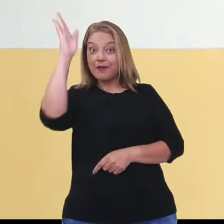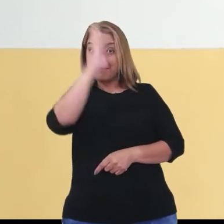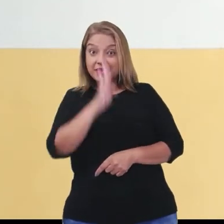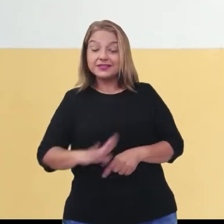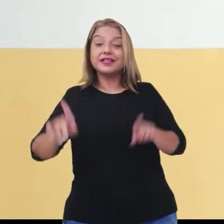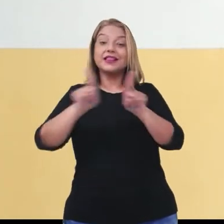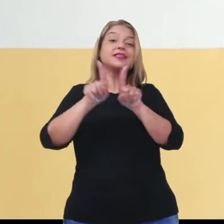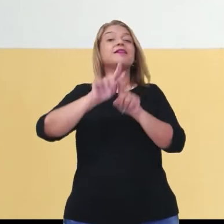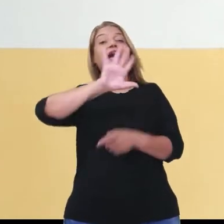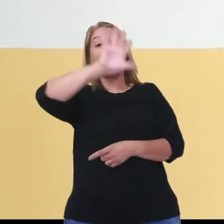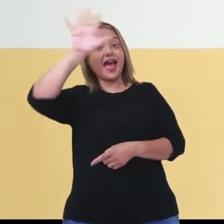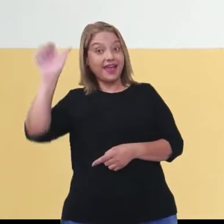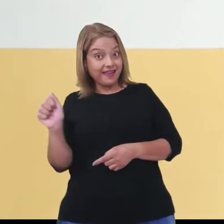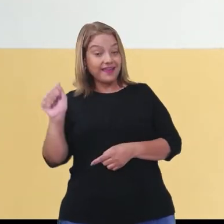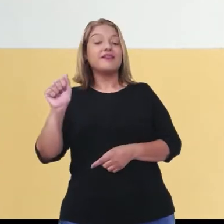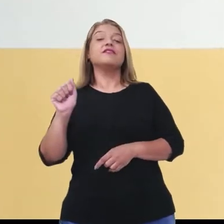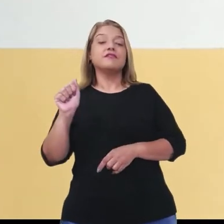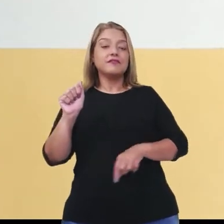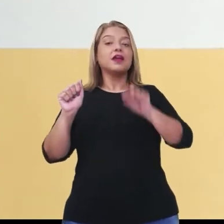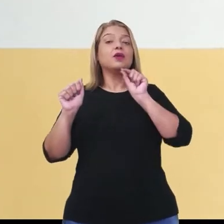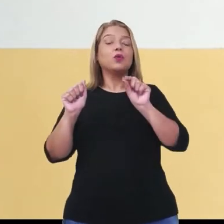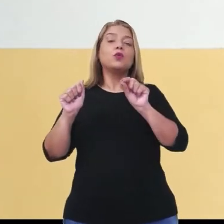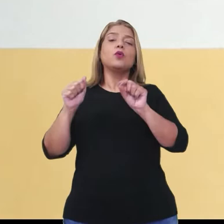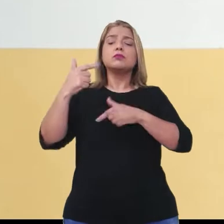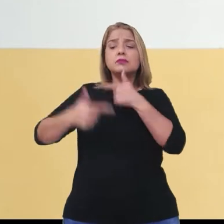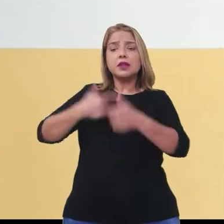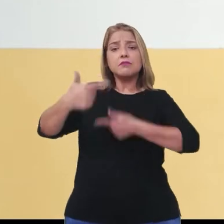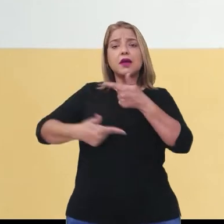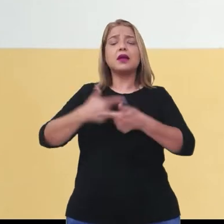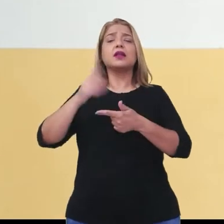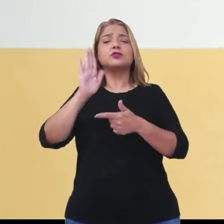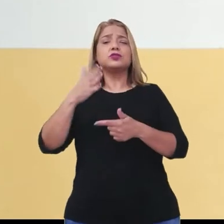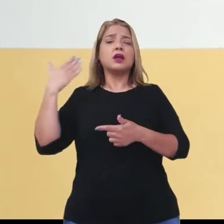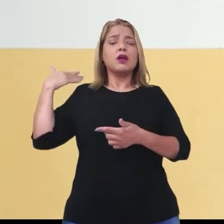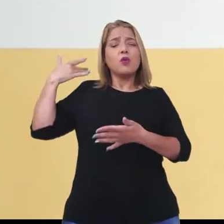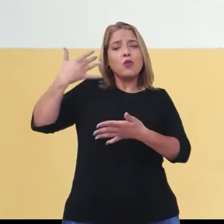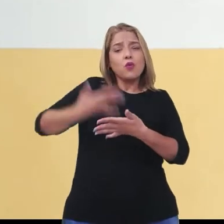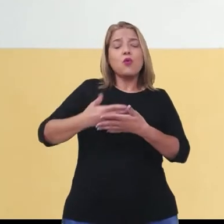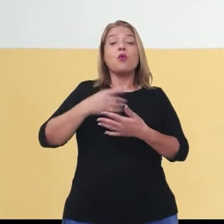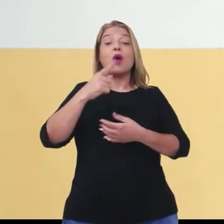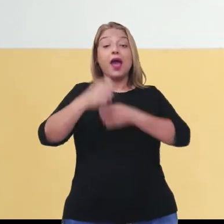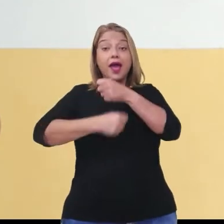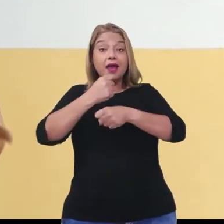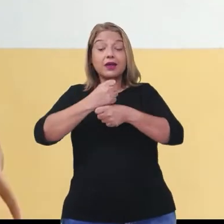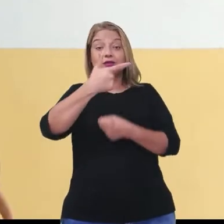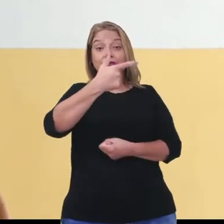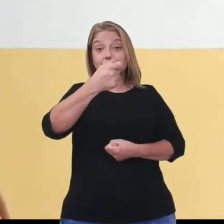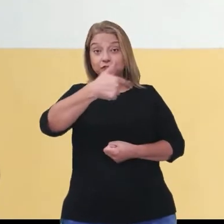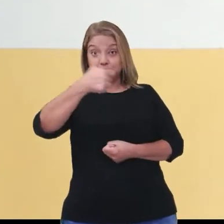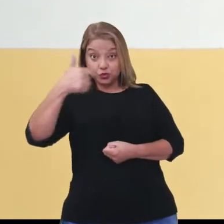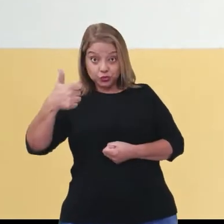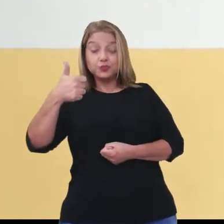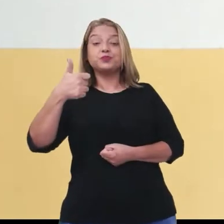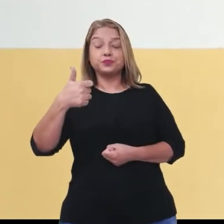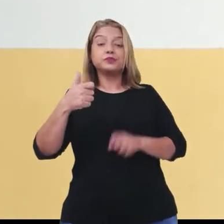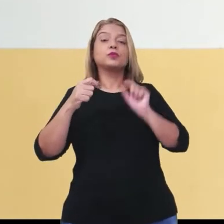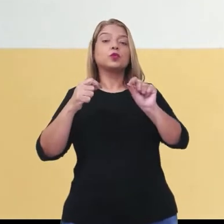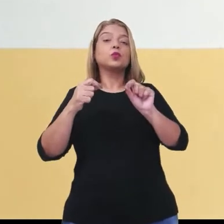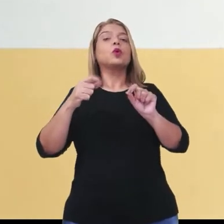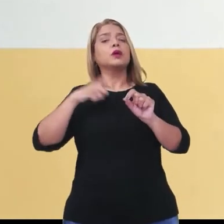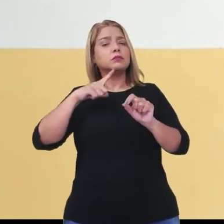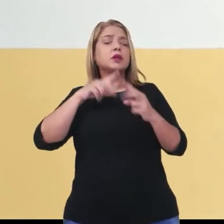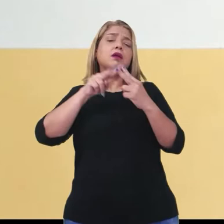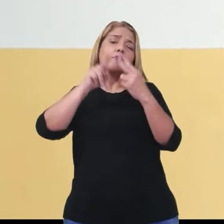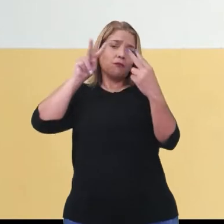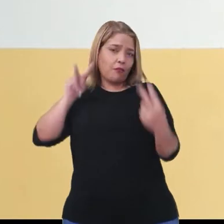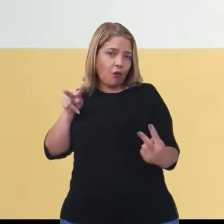Africana foram desenvolvidas desde o início do ano de 2021. Primeiro de maneira remota, quando nós ainda